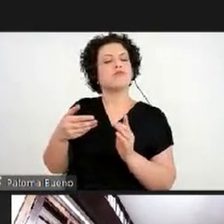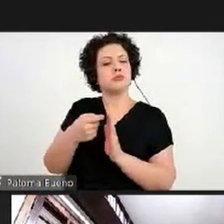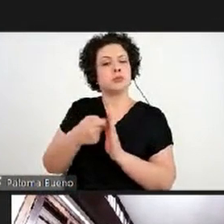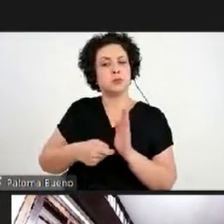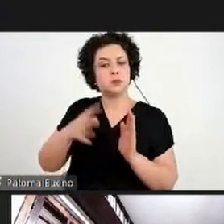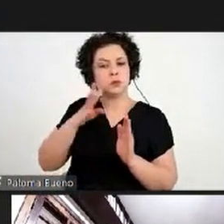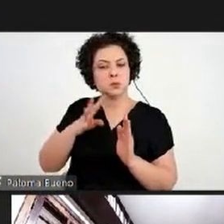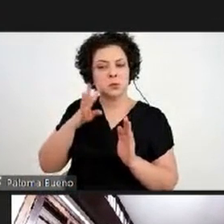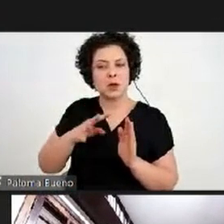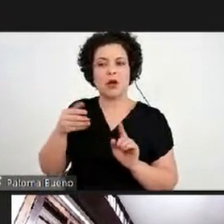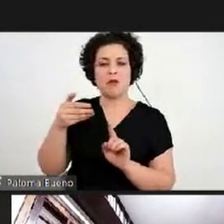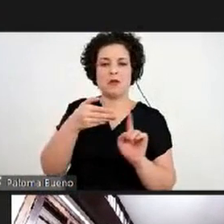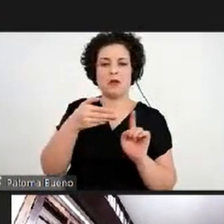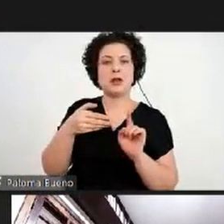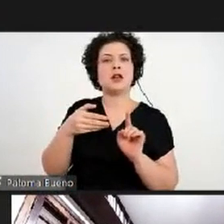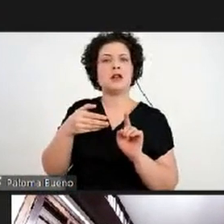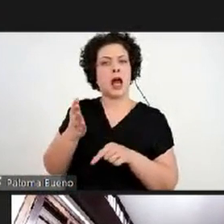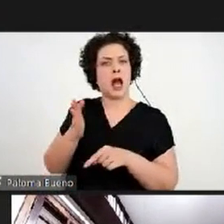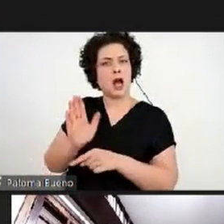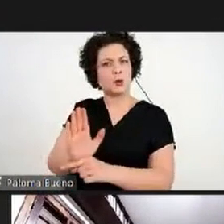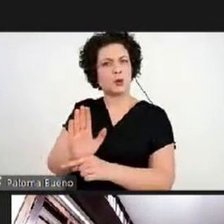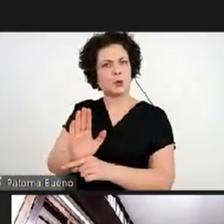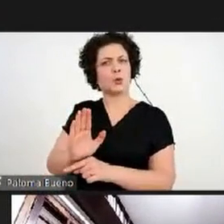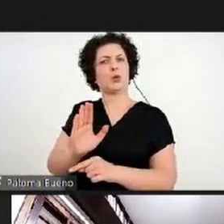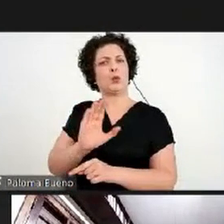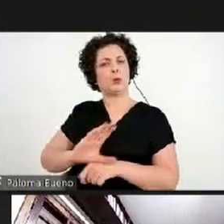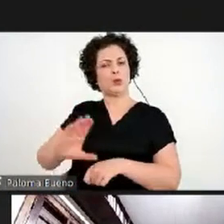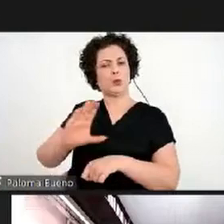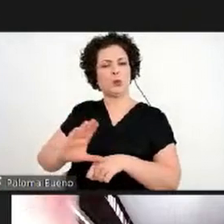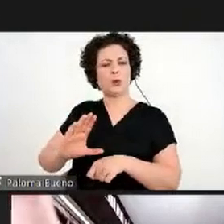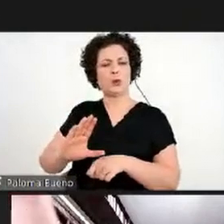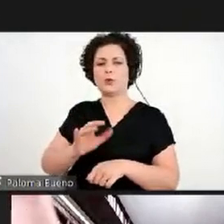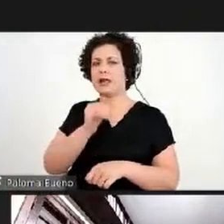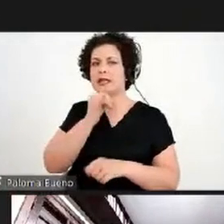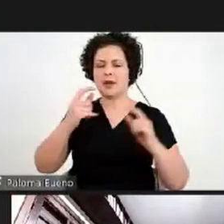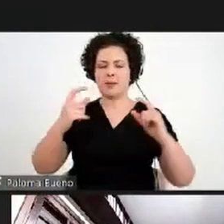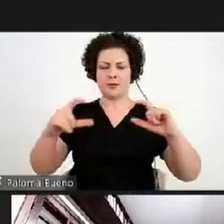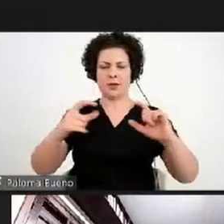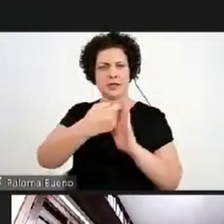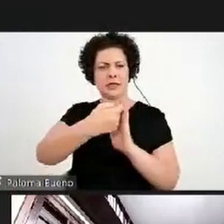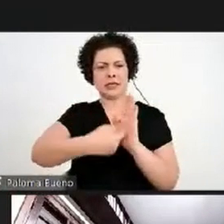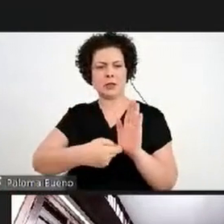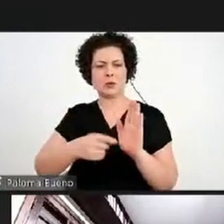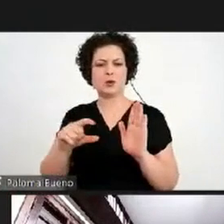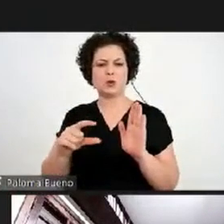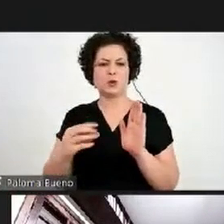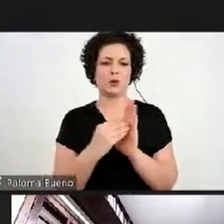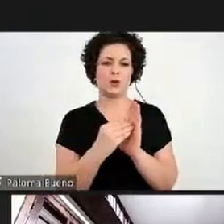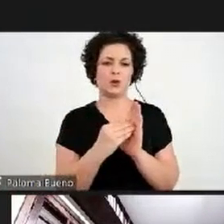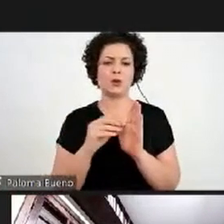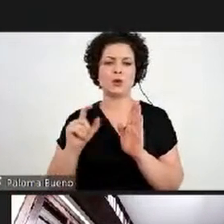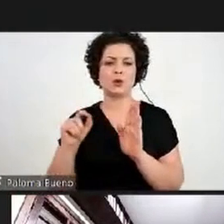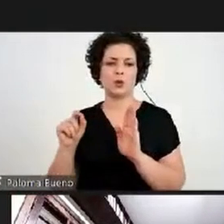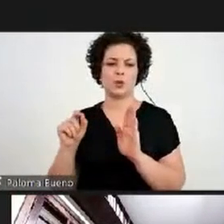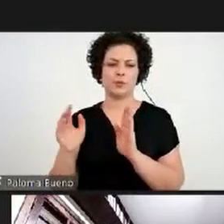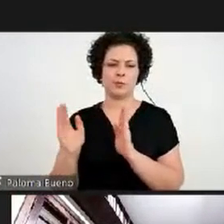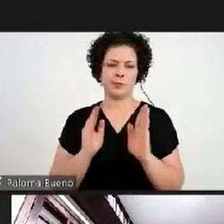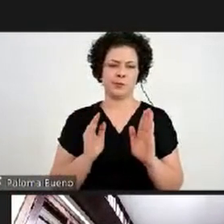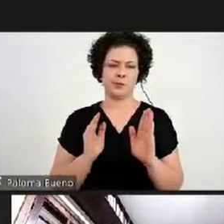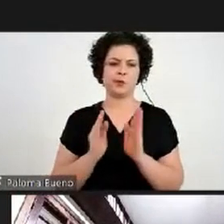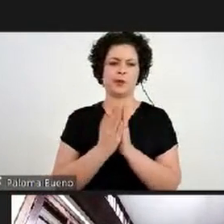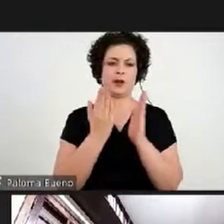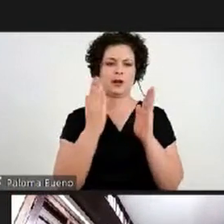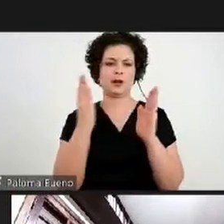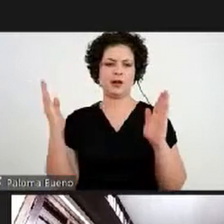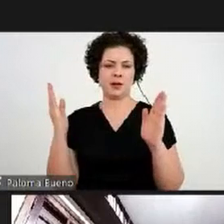curso, como, por exemplo, ele cita no texto, aqui é a parte da Biblioteca